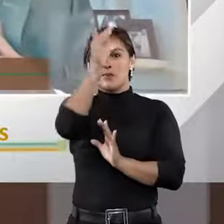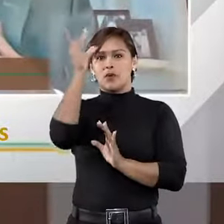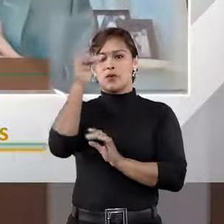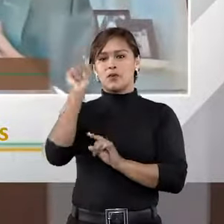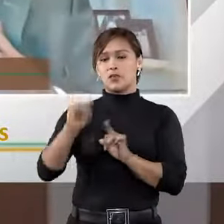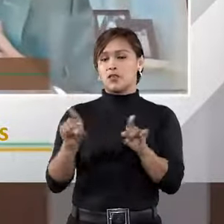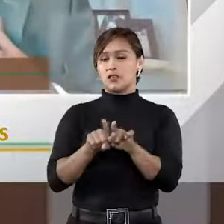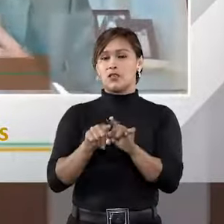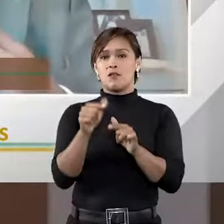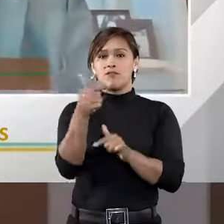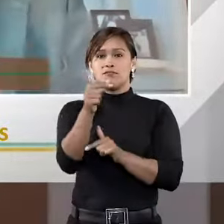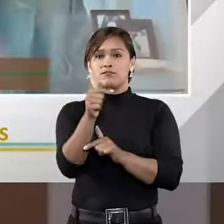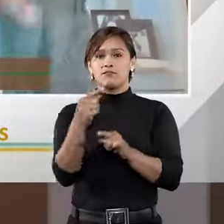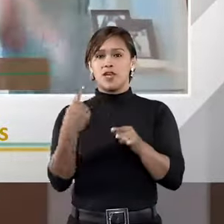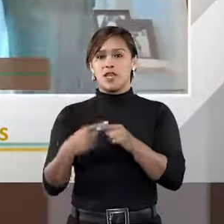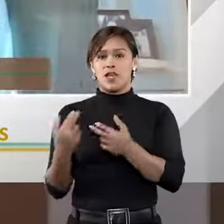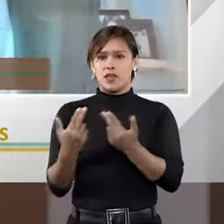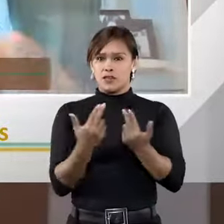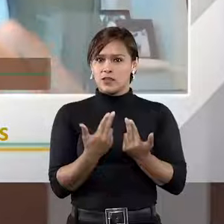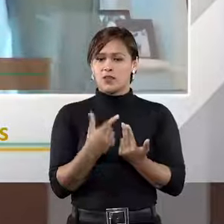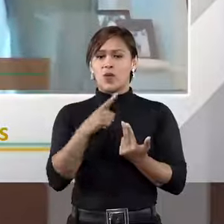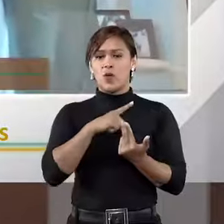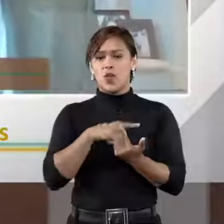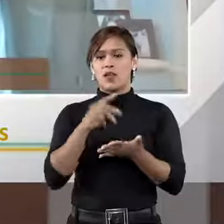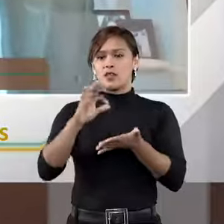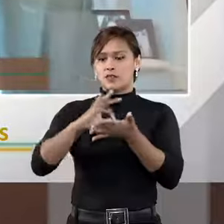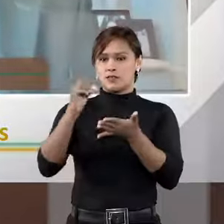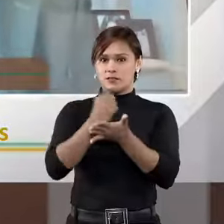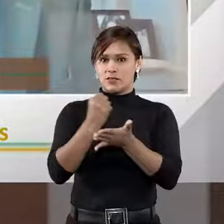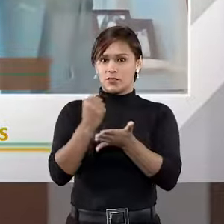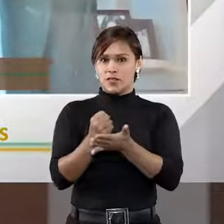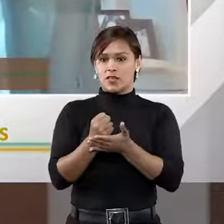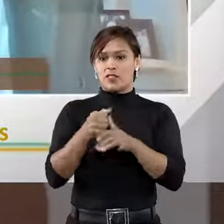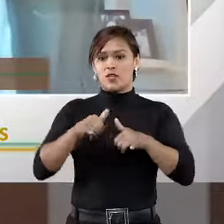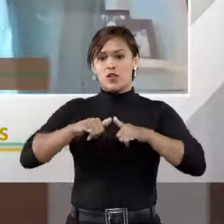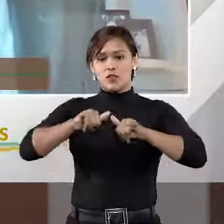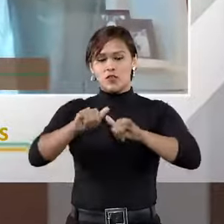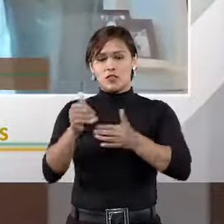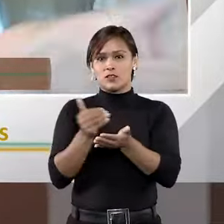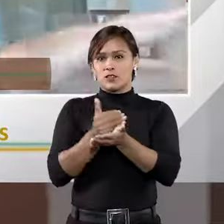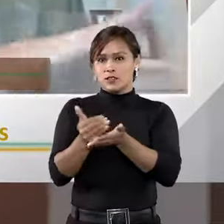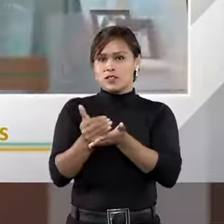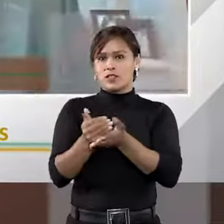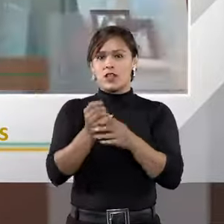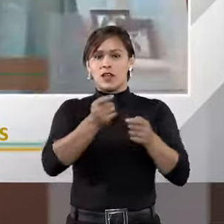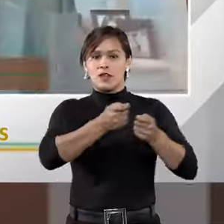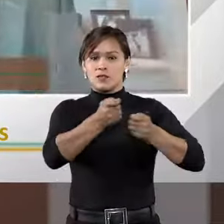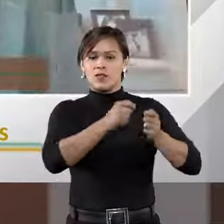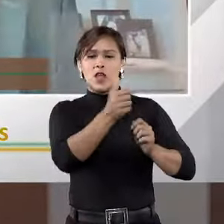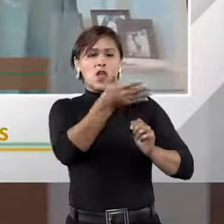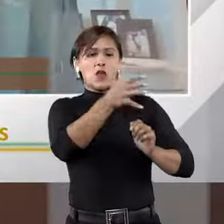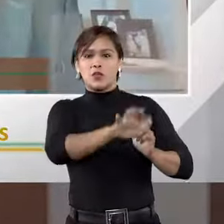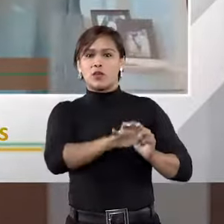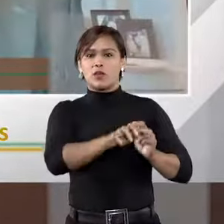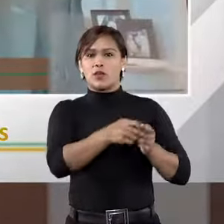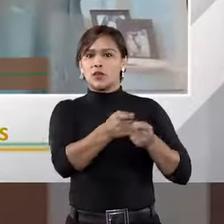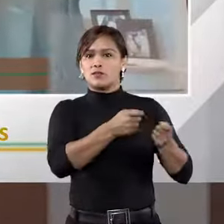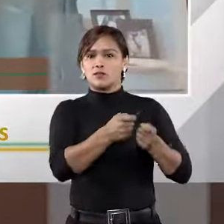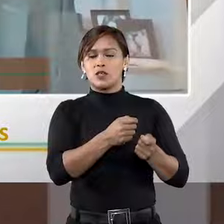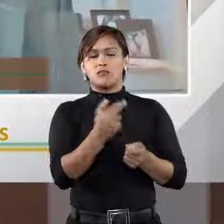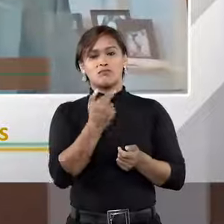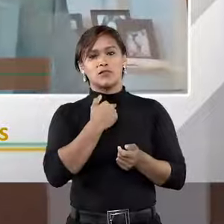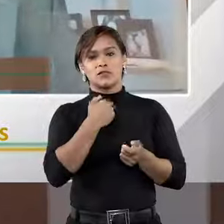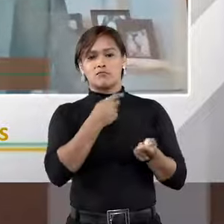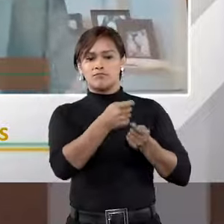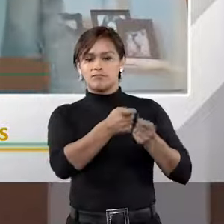vincula no sentido de que mesmo que ela esteja lá e ele tenha assinado, se o fornecedor iniciar uma arbitragem e ele disser não, eu não quero arbitragem, não se